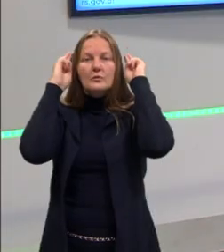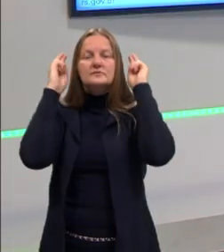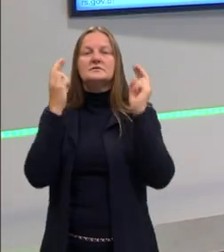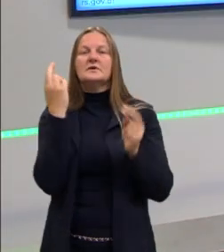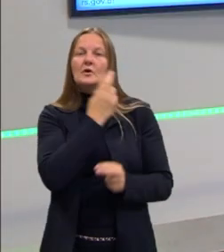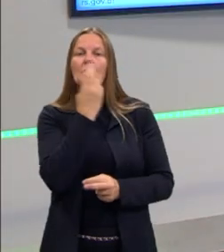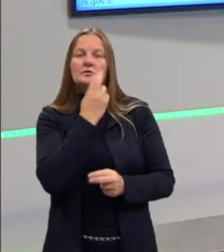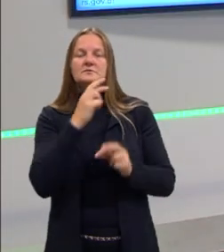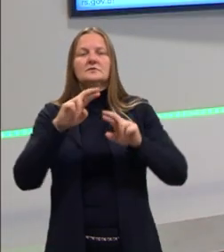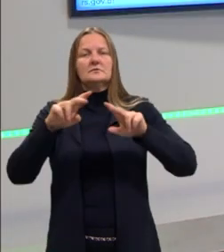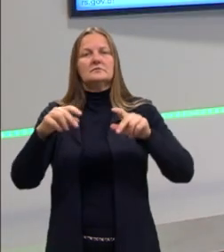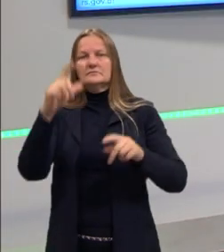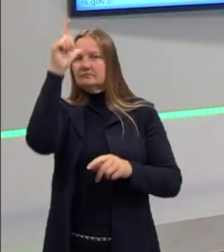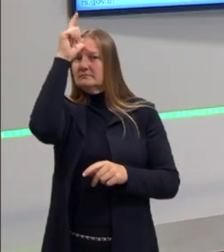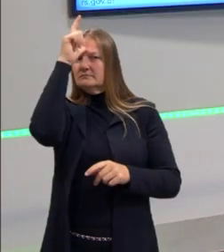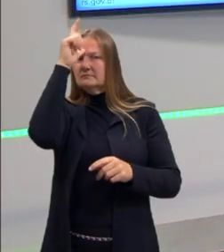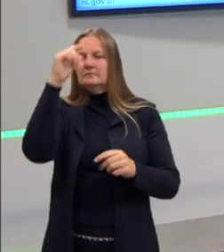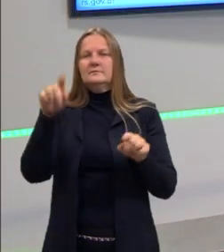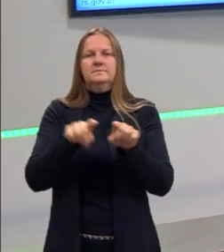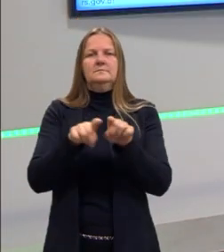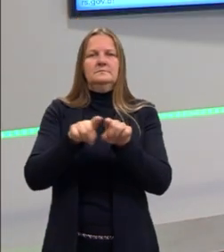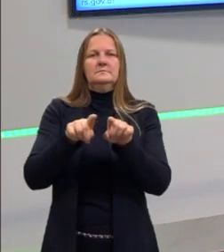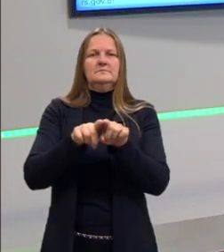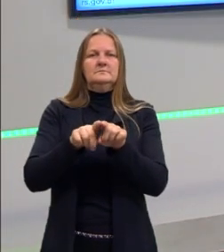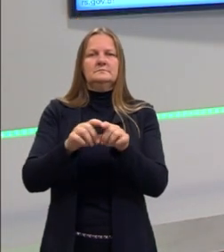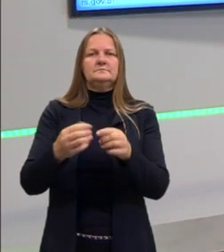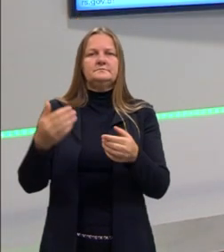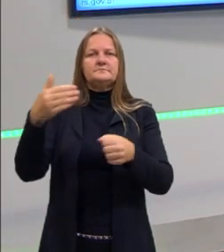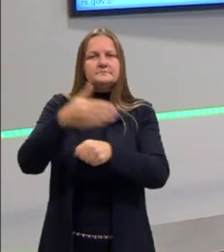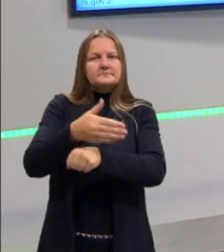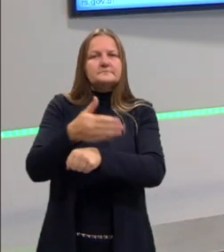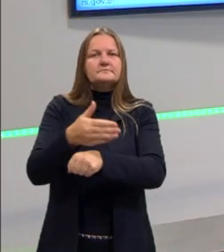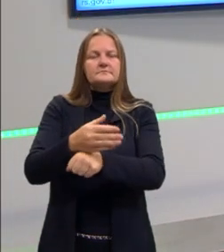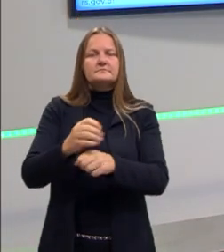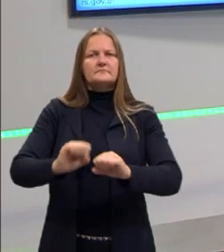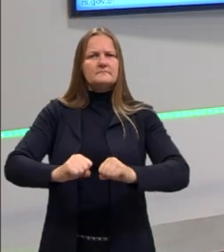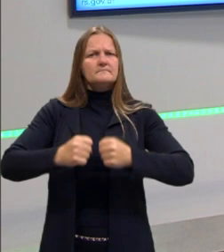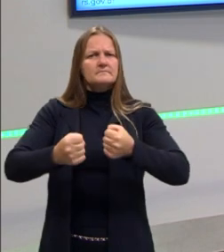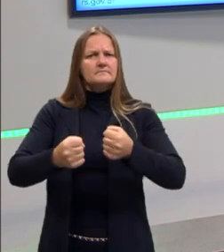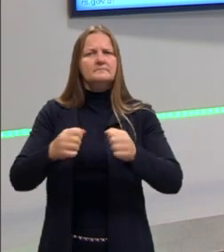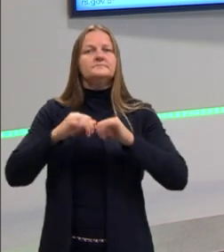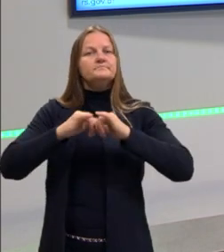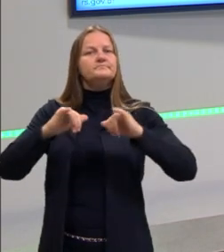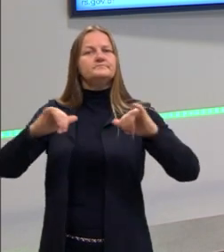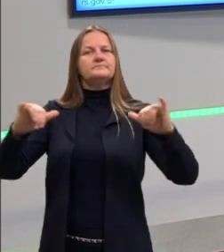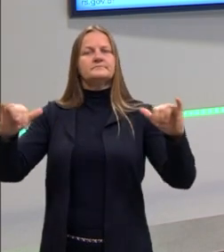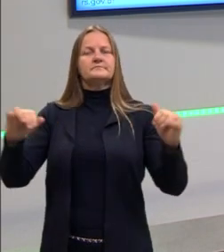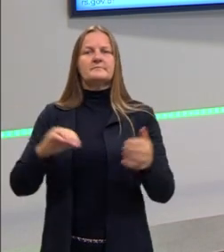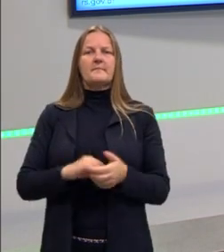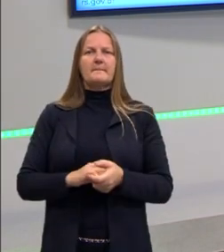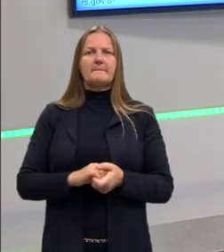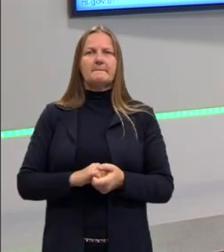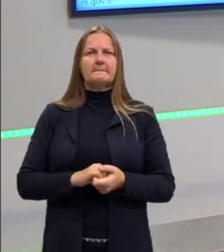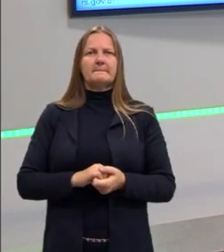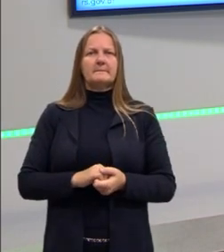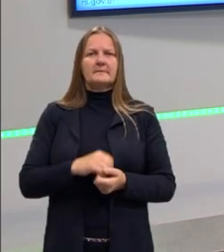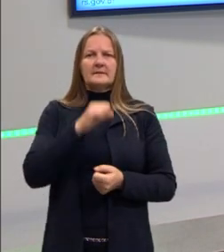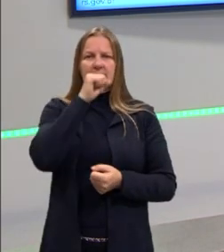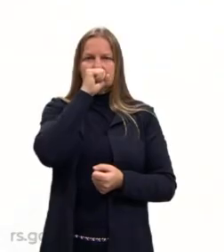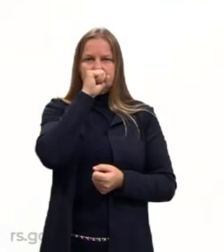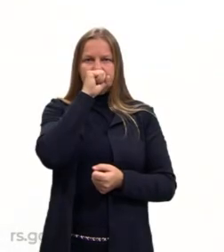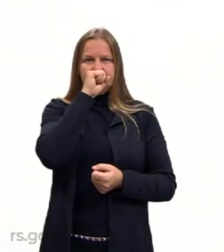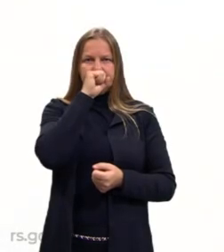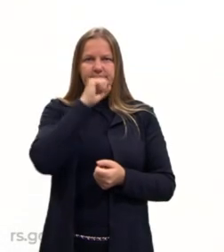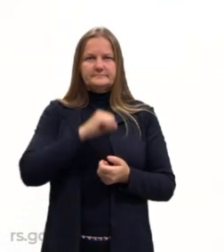Então, esses, a Alemanha também, Muito forte aí, entrando nessa nessa expansão aí, nessa expansão da